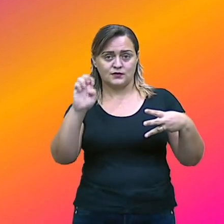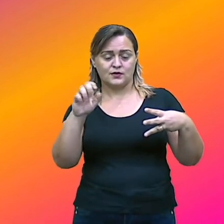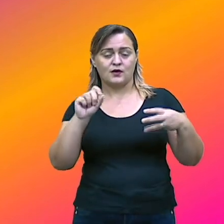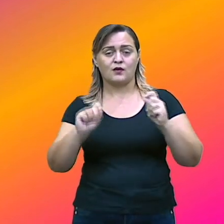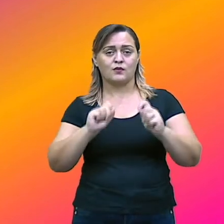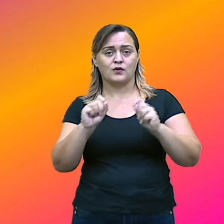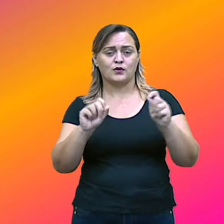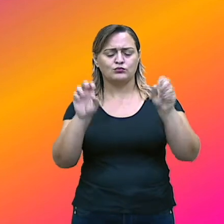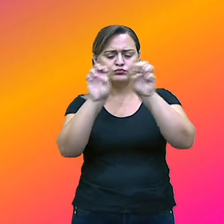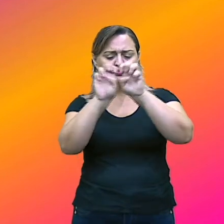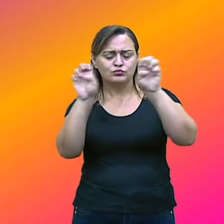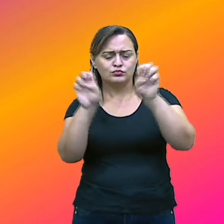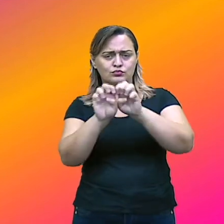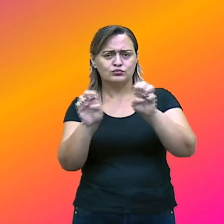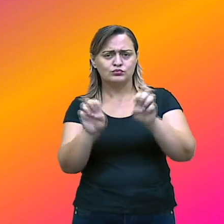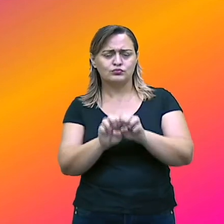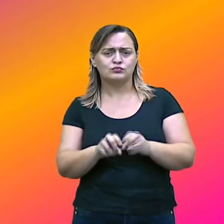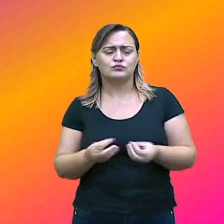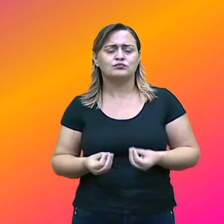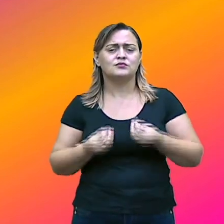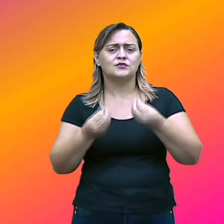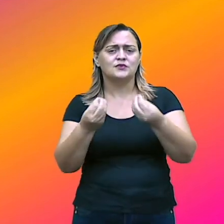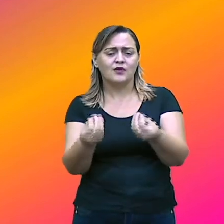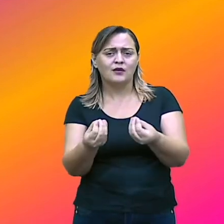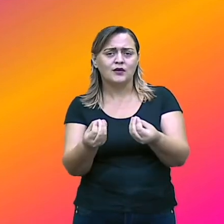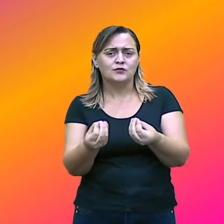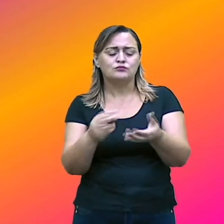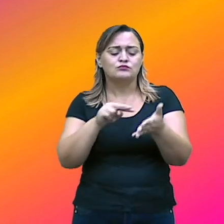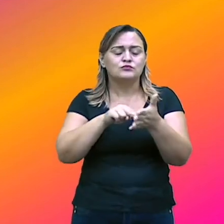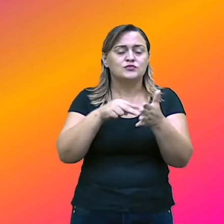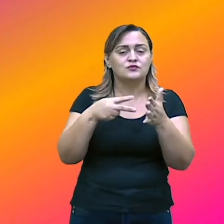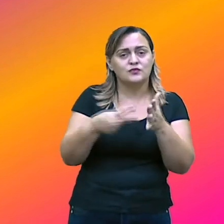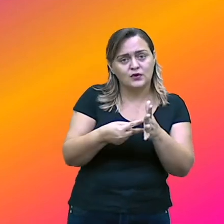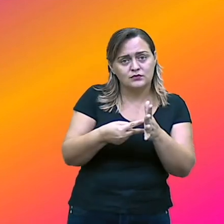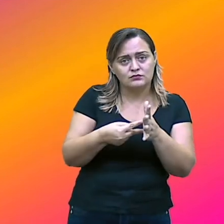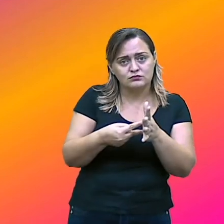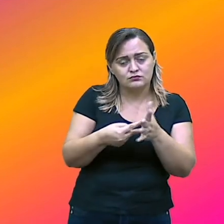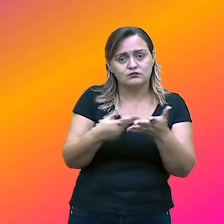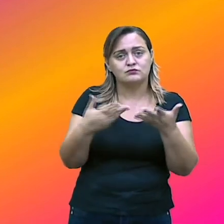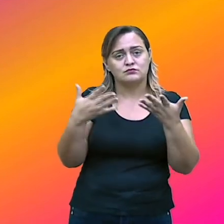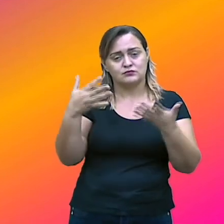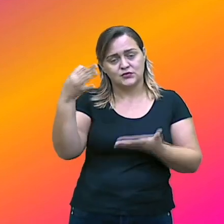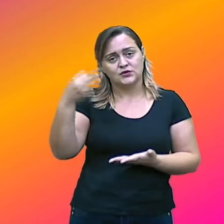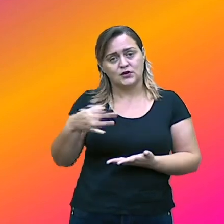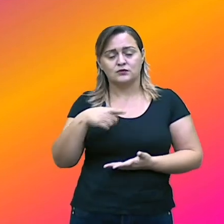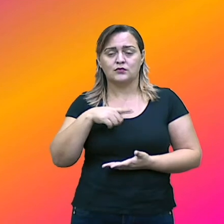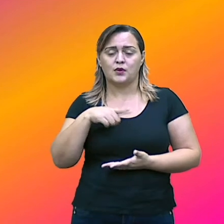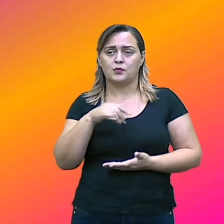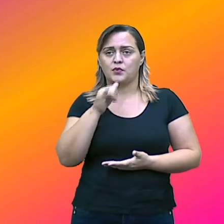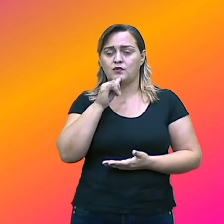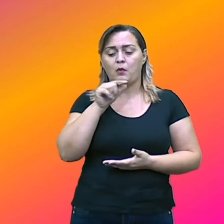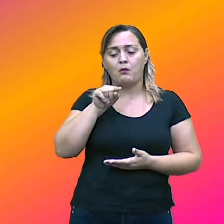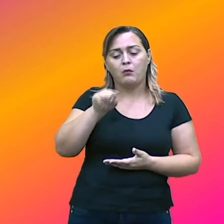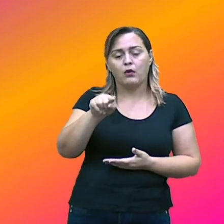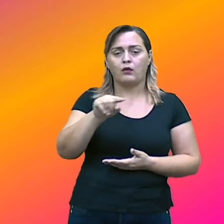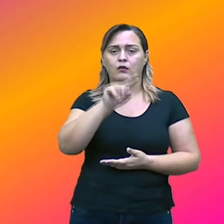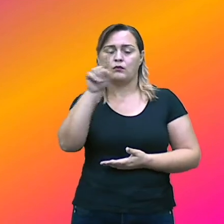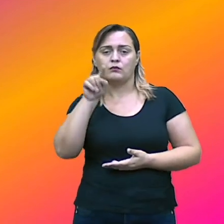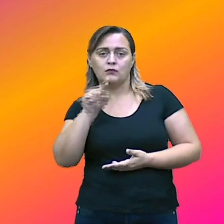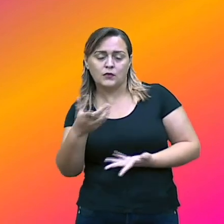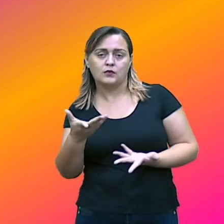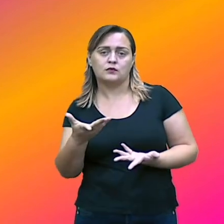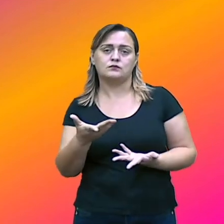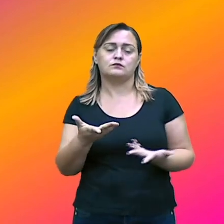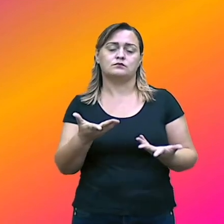estrutura que transmite significado por si só, né? É finalizada aí com um sinal, né? De pontuação. Pode ser